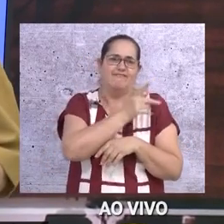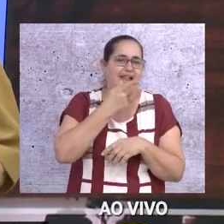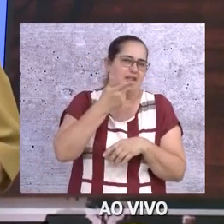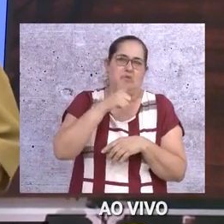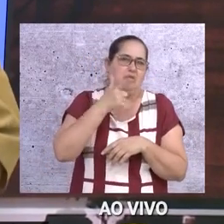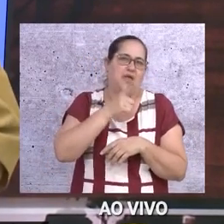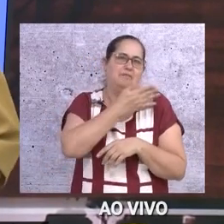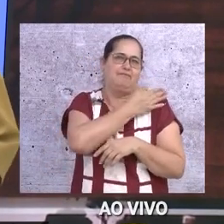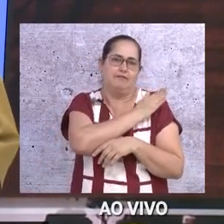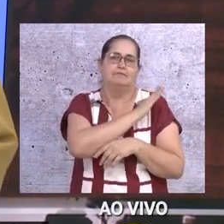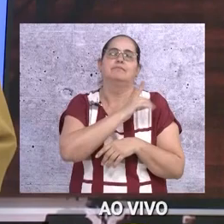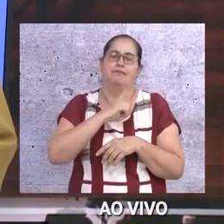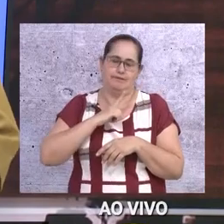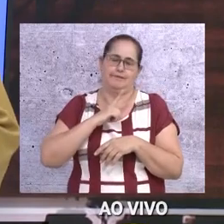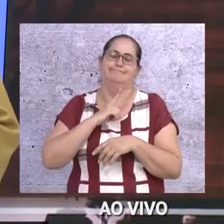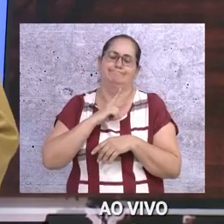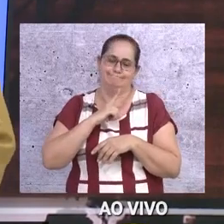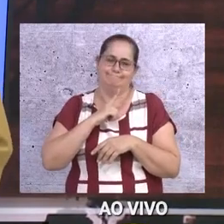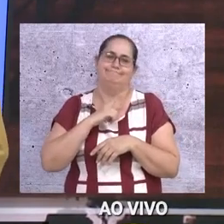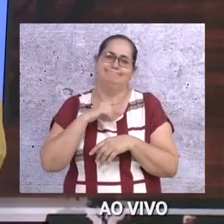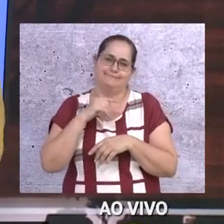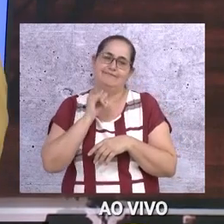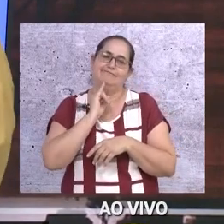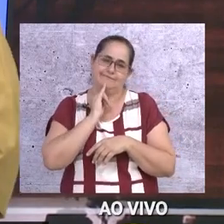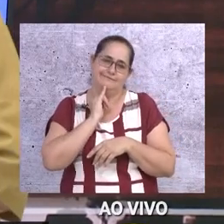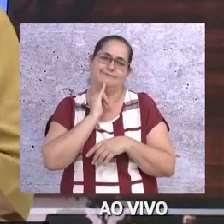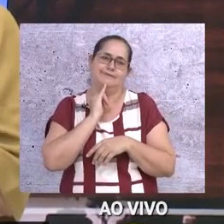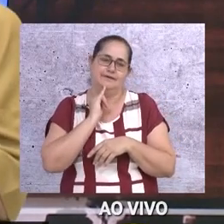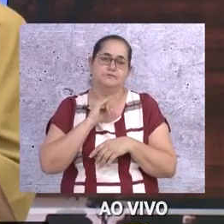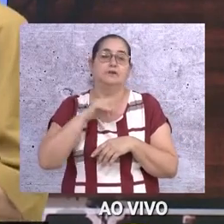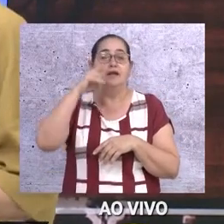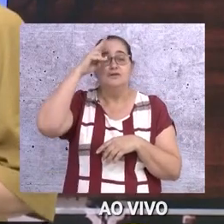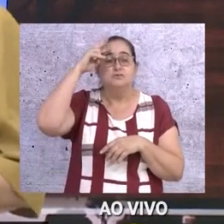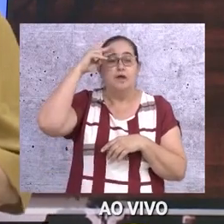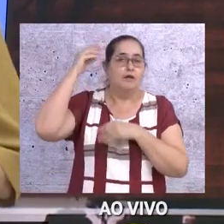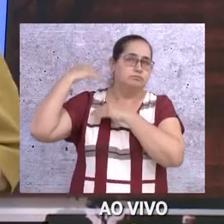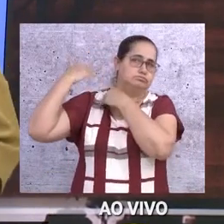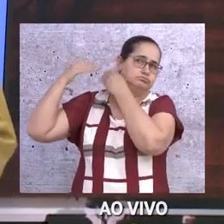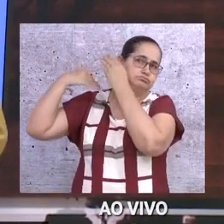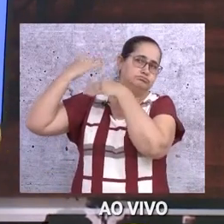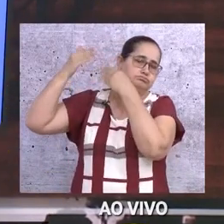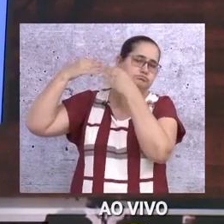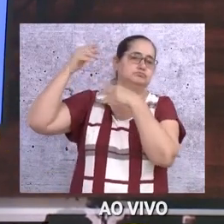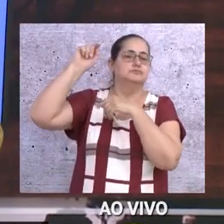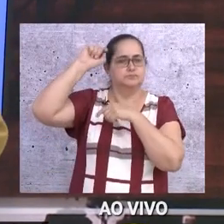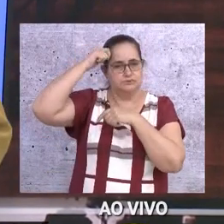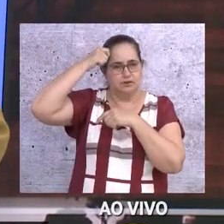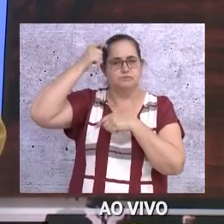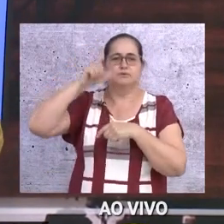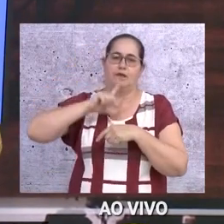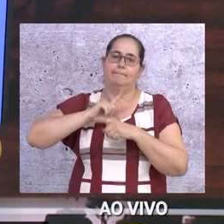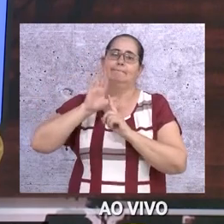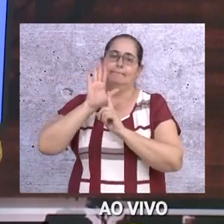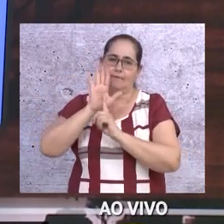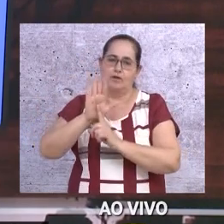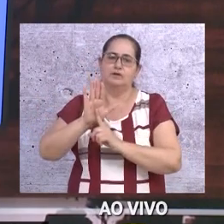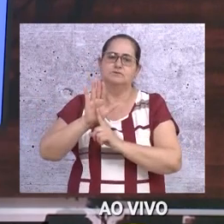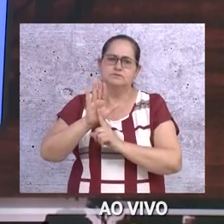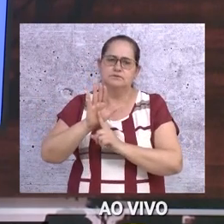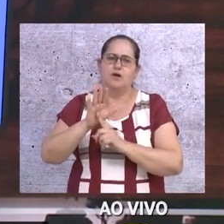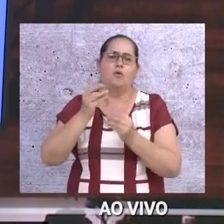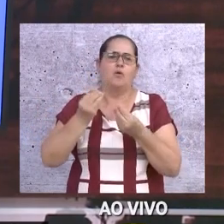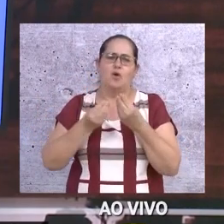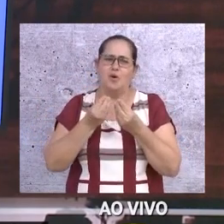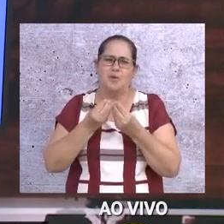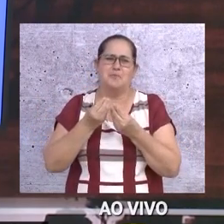preconceito, existe. E a história da população negra está aí para mostrar o quanto